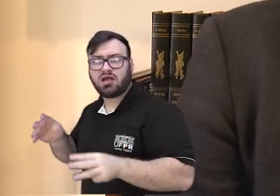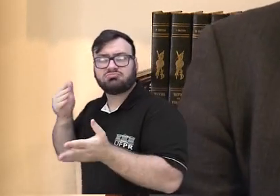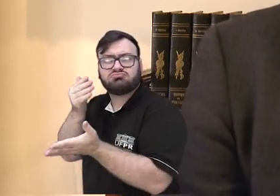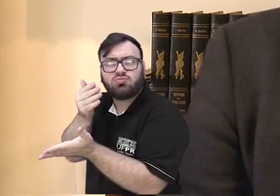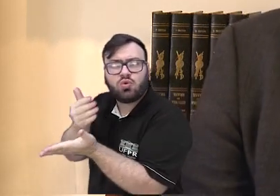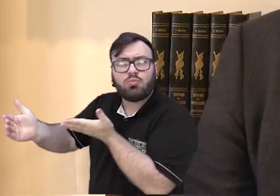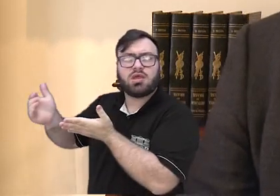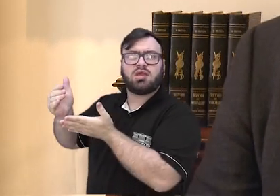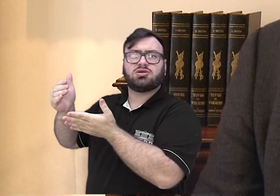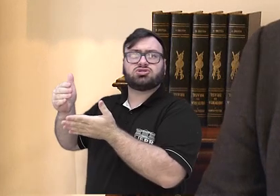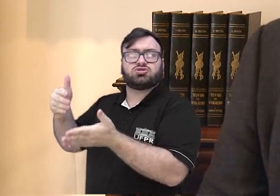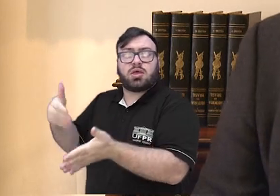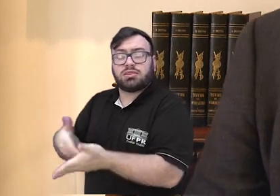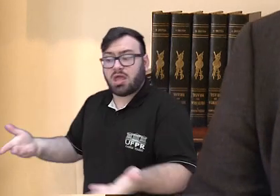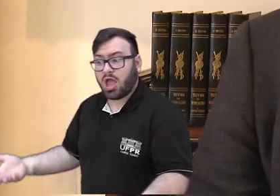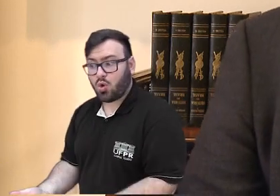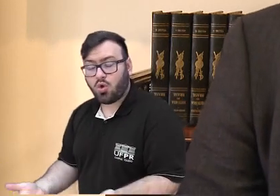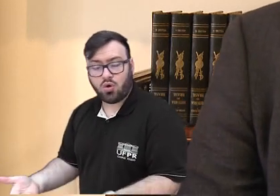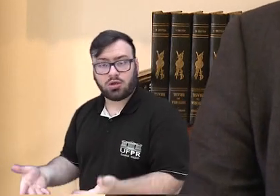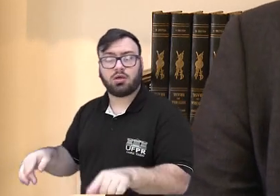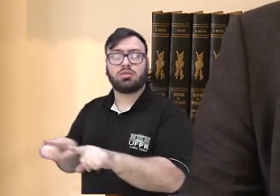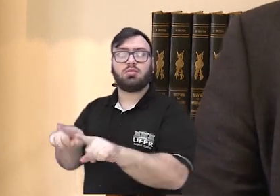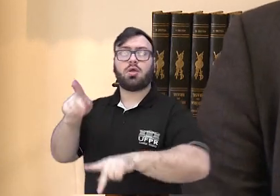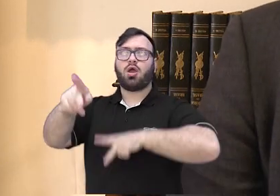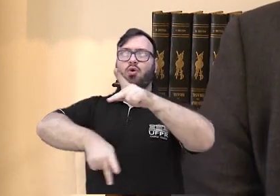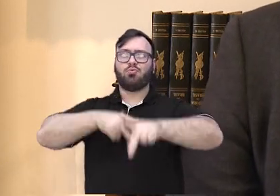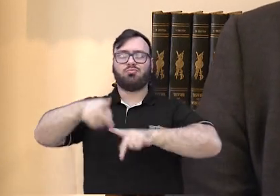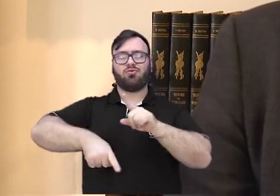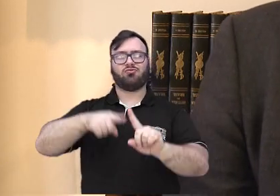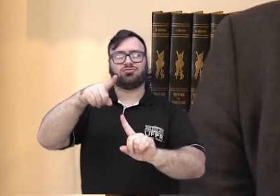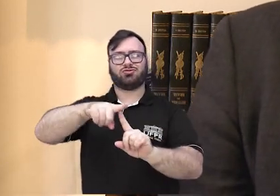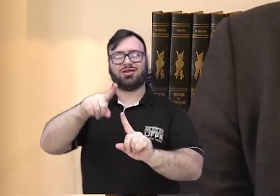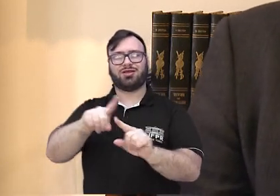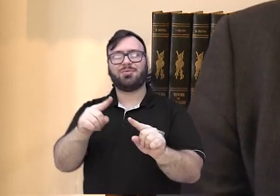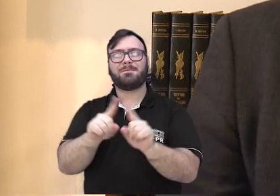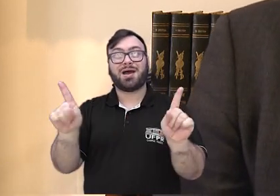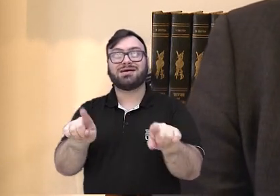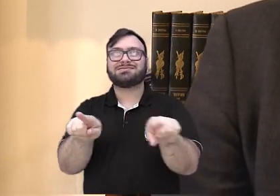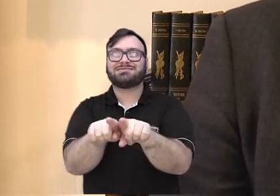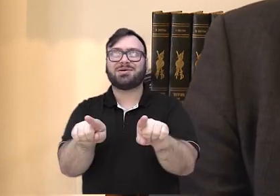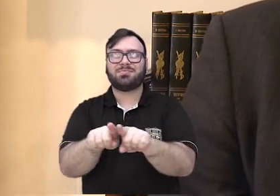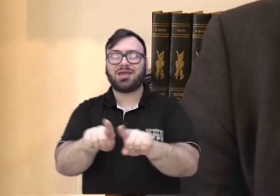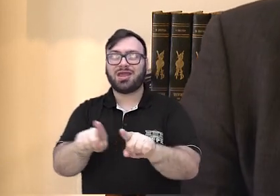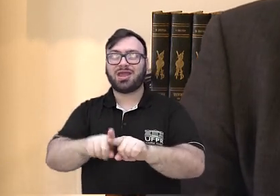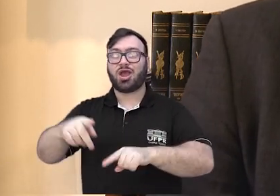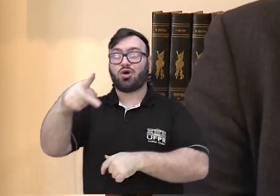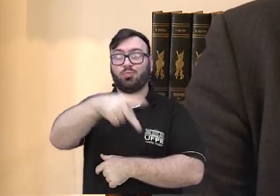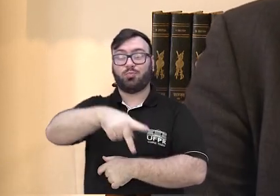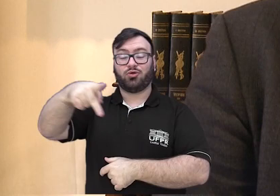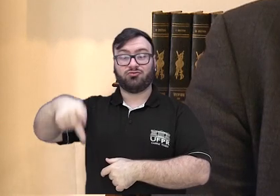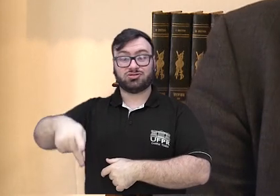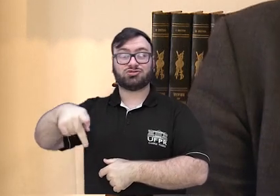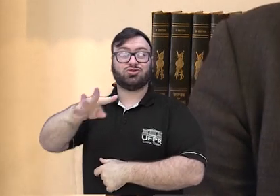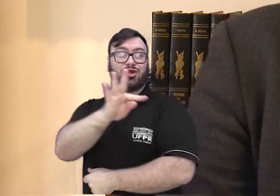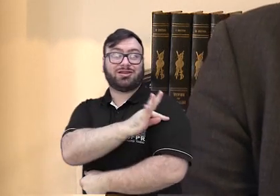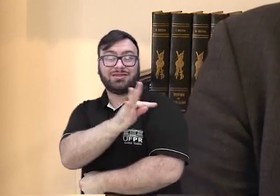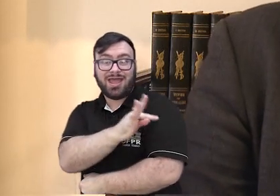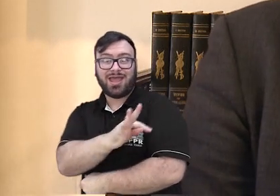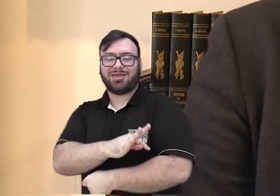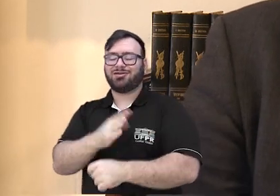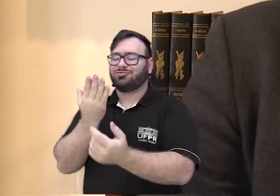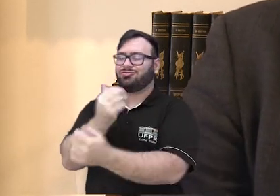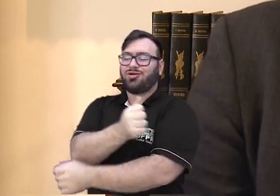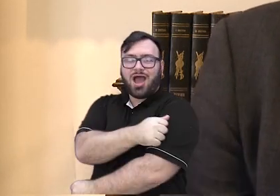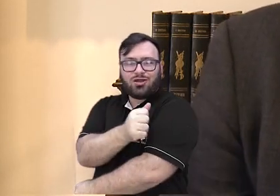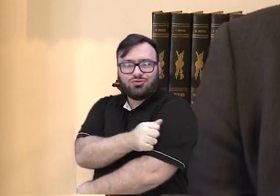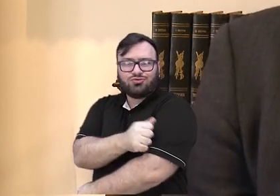o início do campus até agora, ao povo de Toledo, mas sobretudo aos professores e professoras, técnicos e estudantes